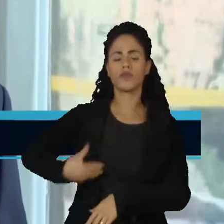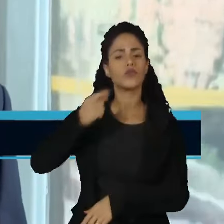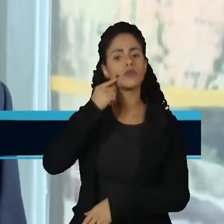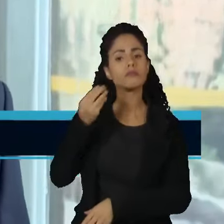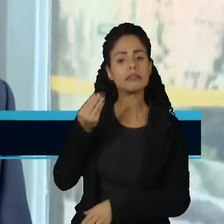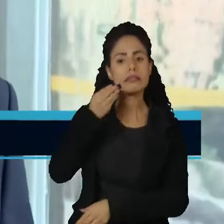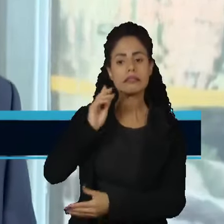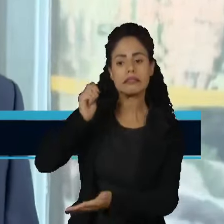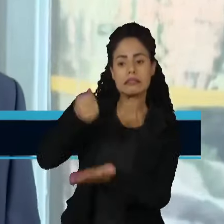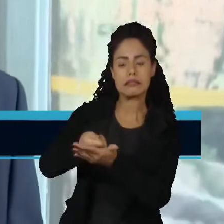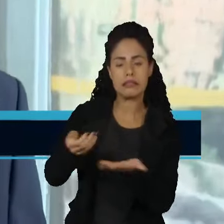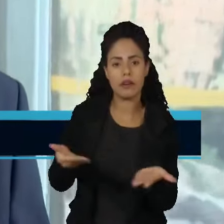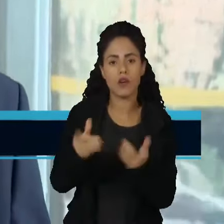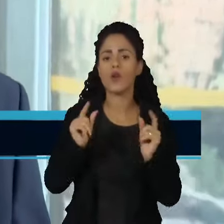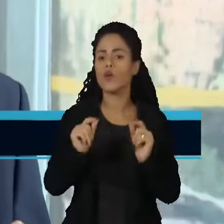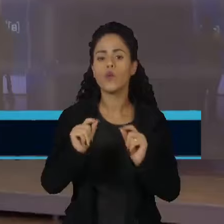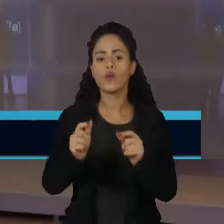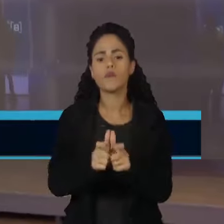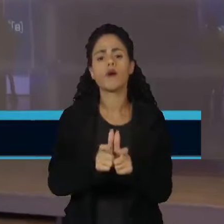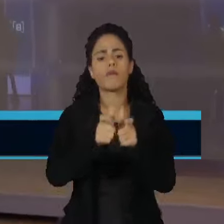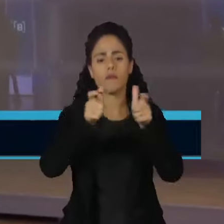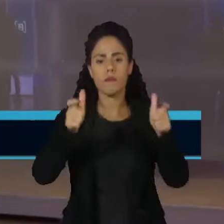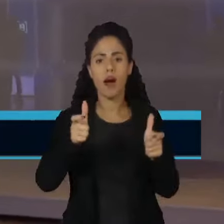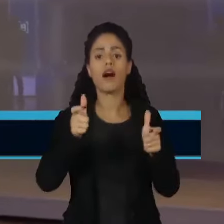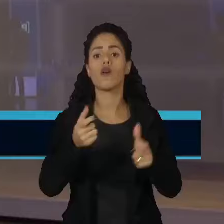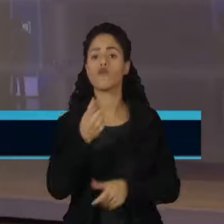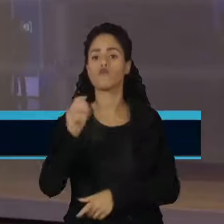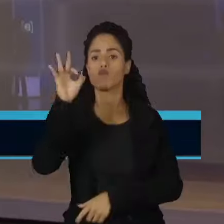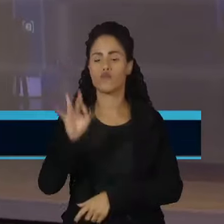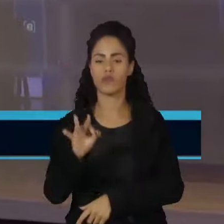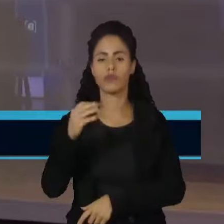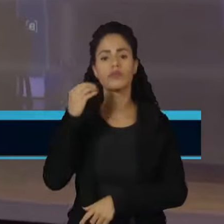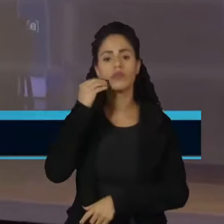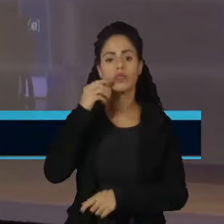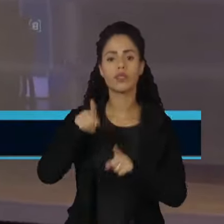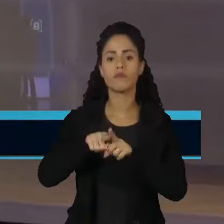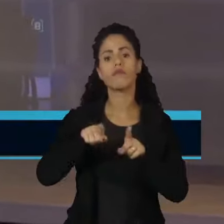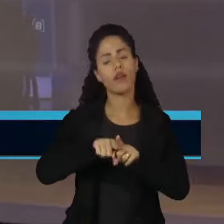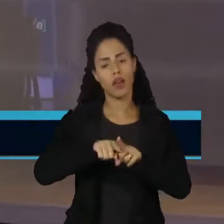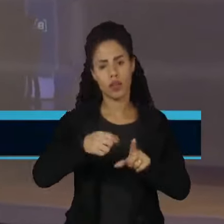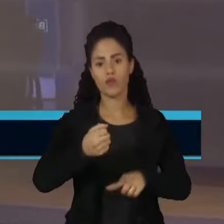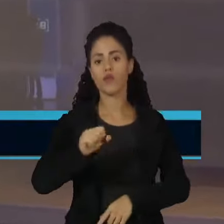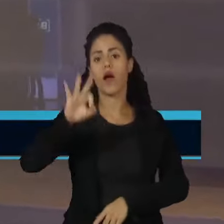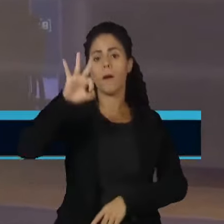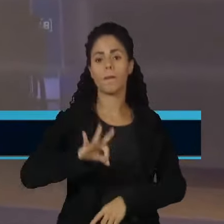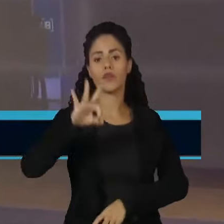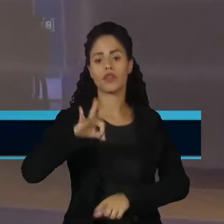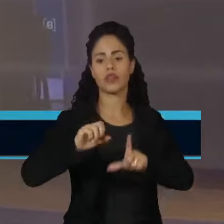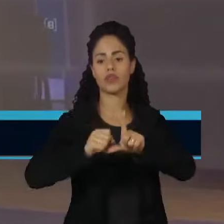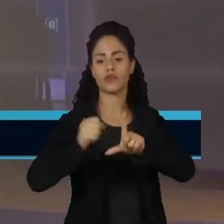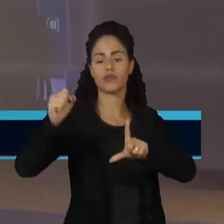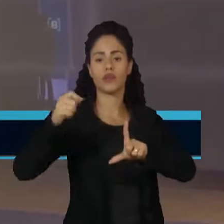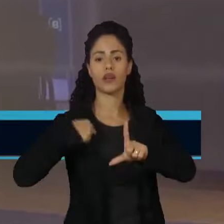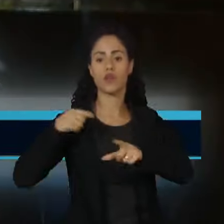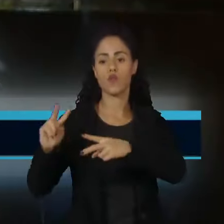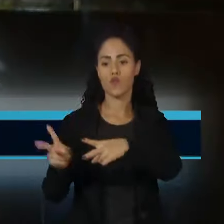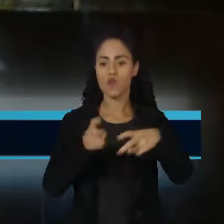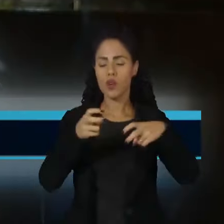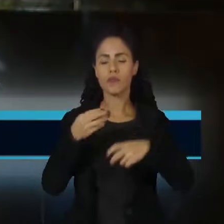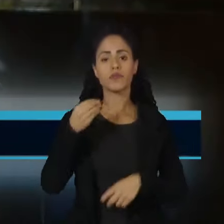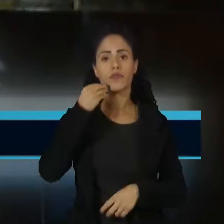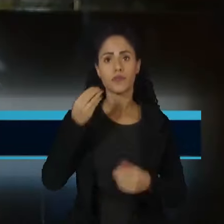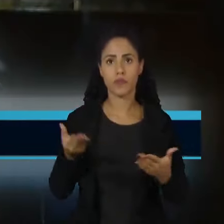cobrir esse buraco é aumentar em 1% a alíquota da contribuição social sobre o lucro líquido,